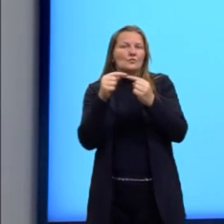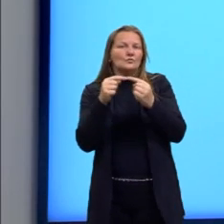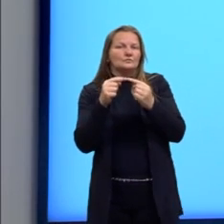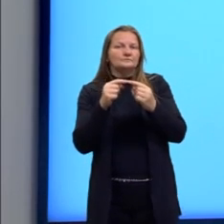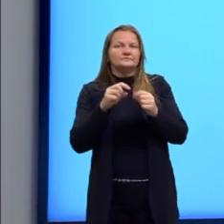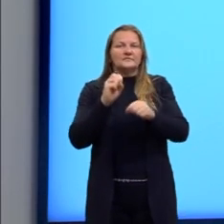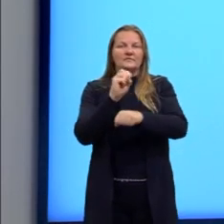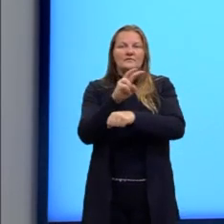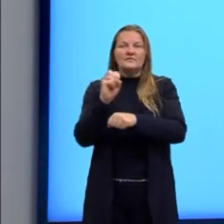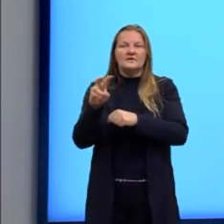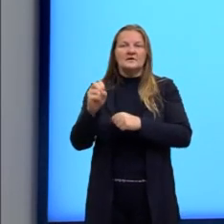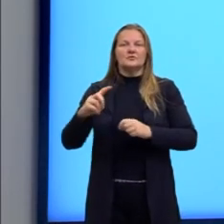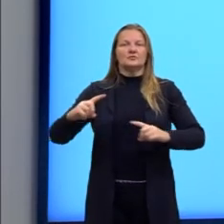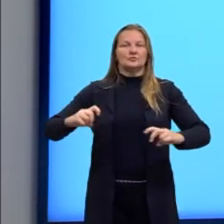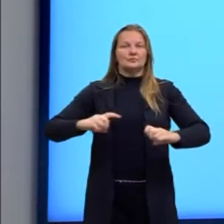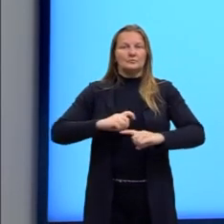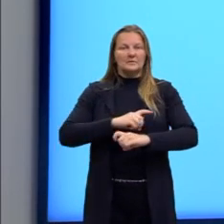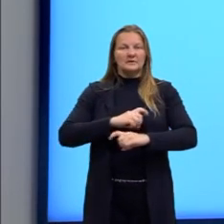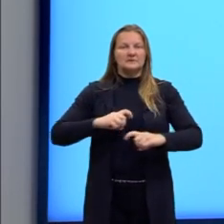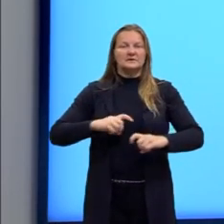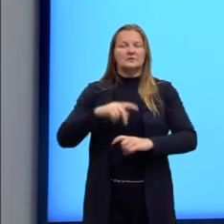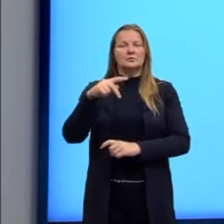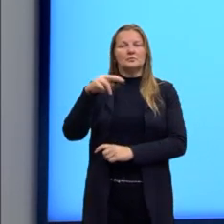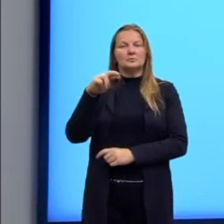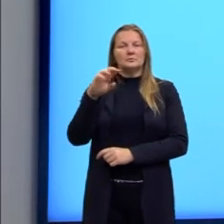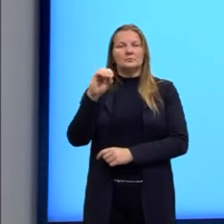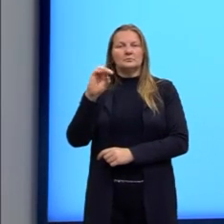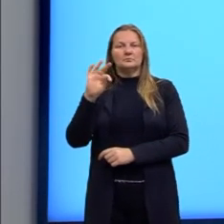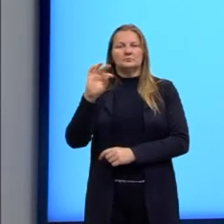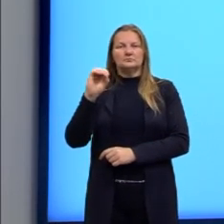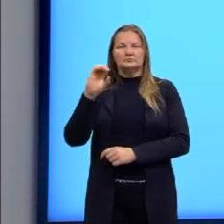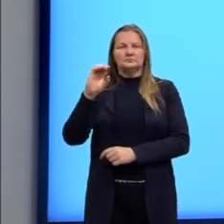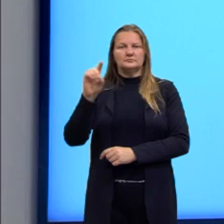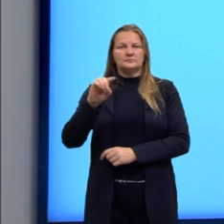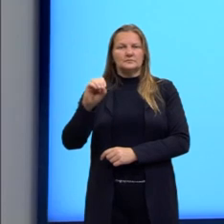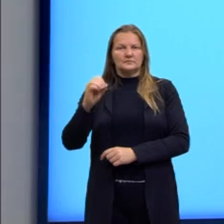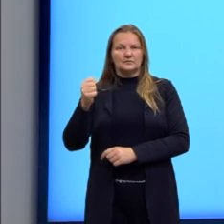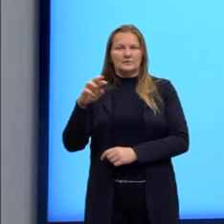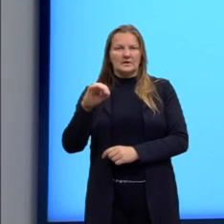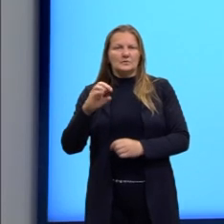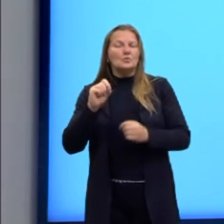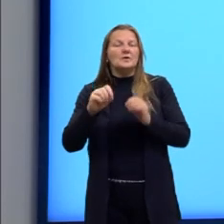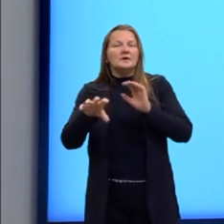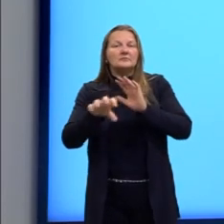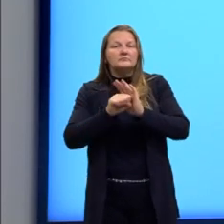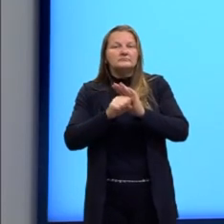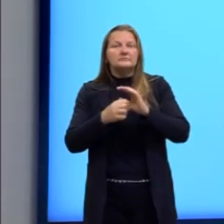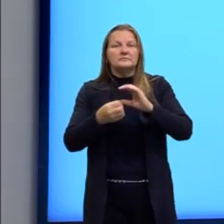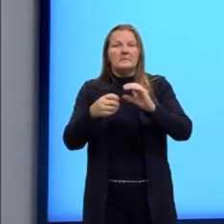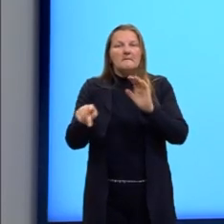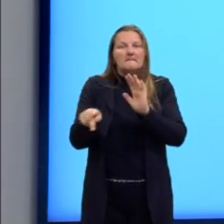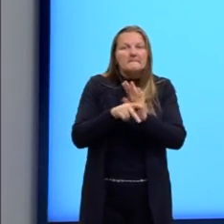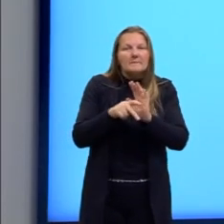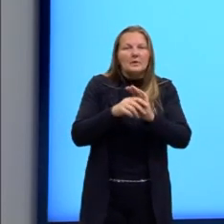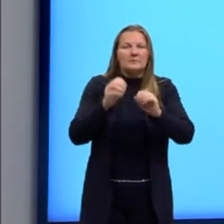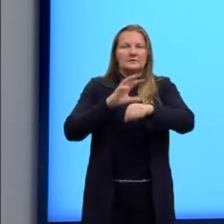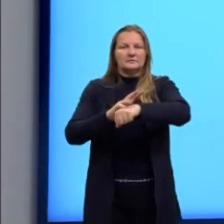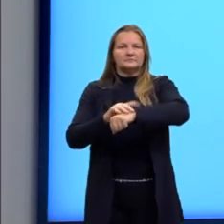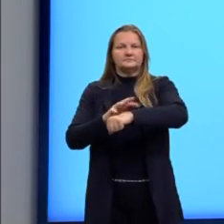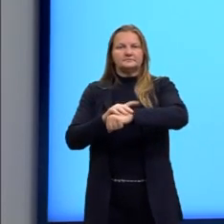um vírus, bactérias, protozoário, quem é que está causando essa doença, que também é chamado de